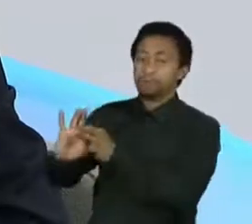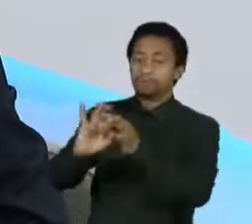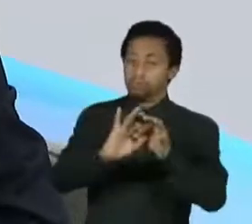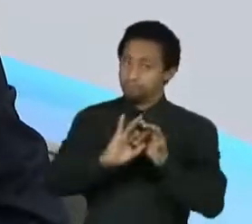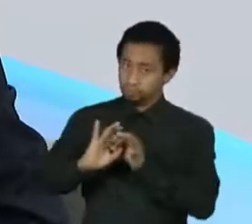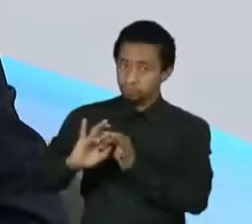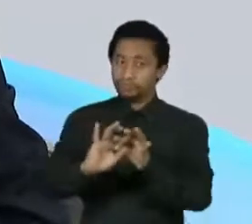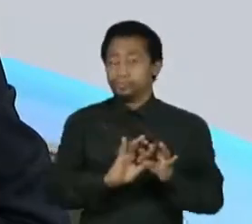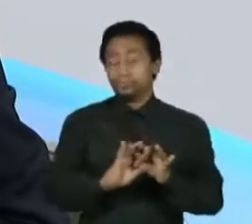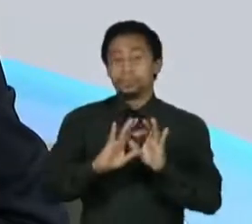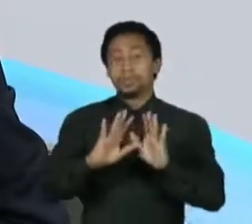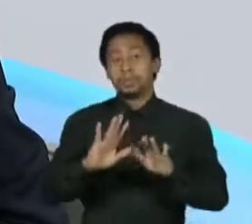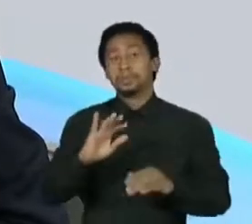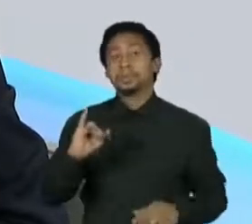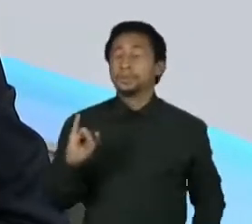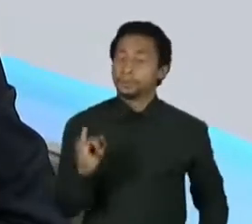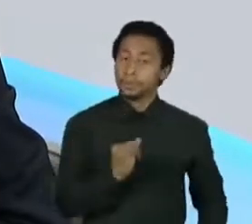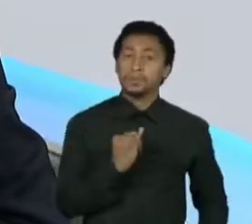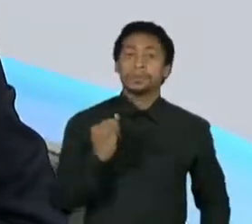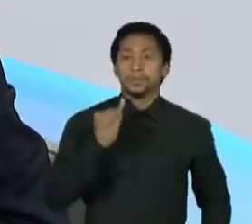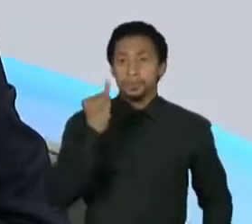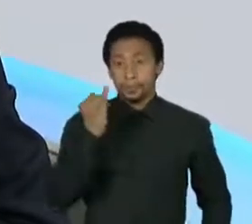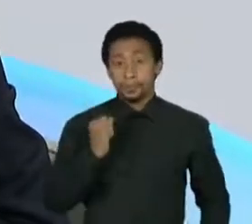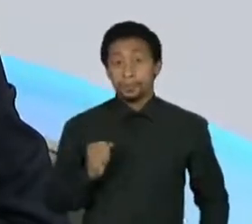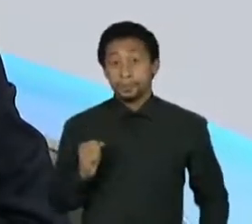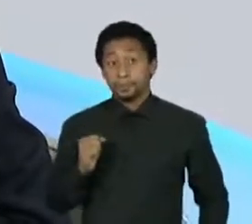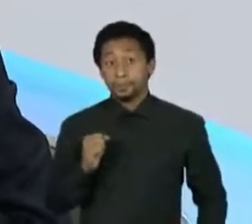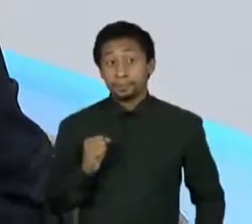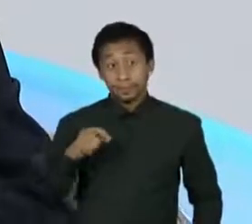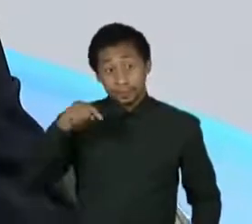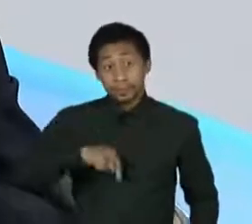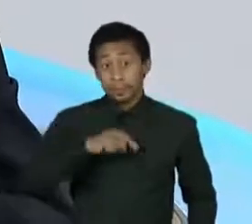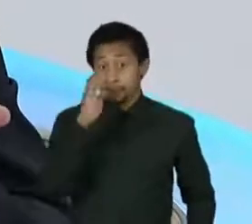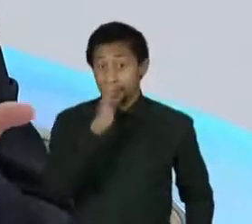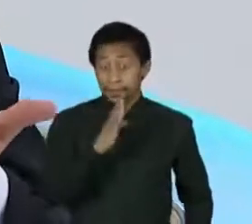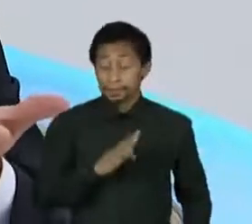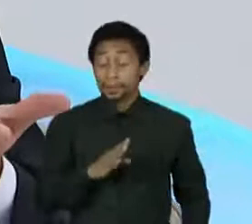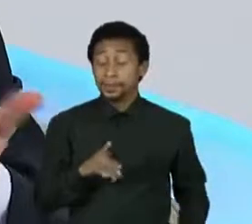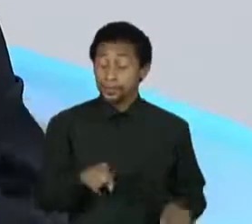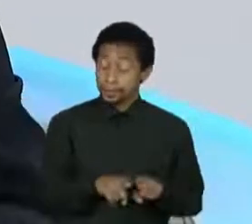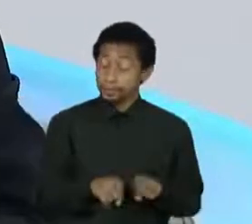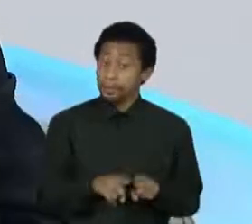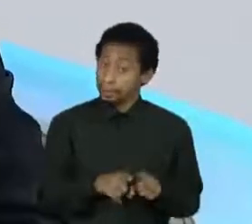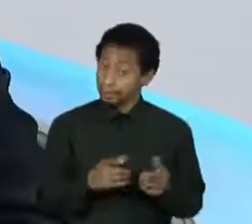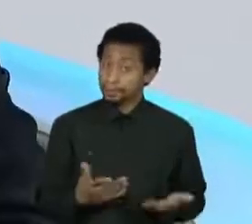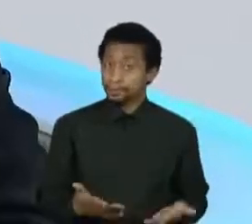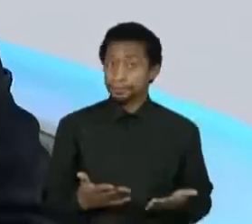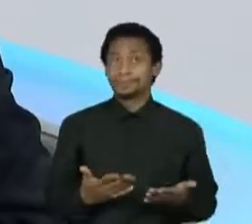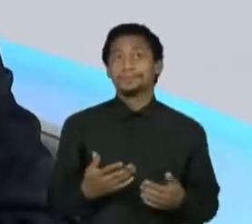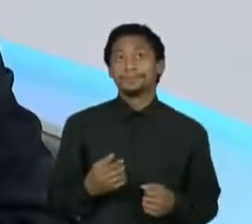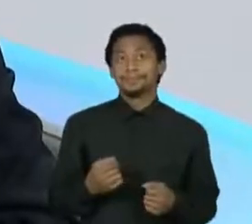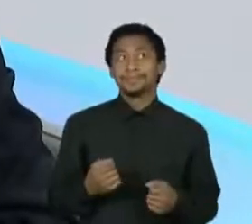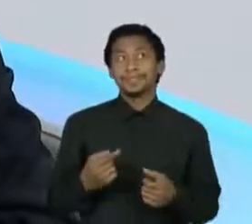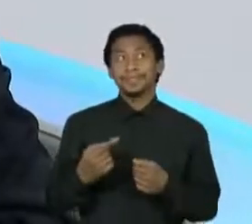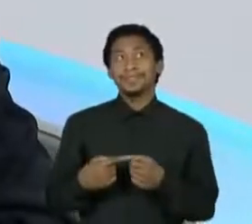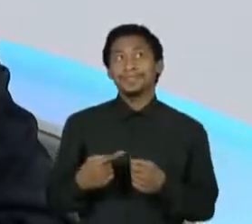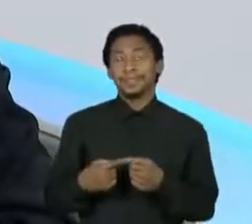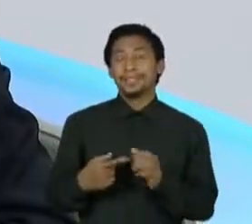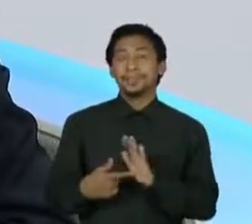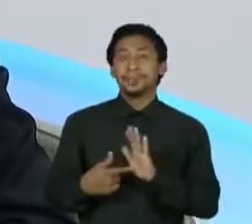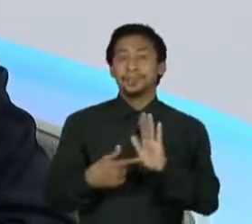aqui também no Brasil. Uma universidade, Cisumar de Maringá,